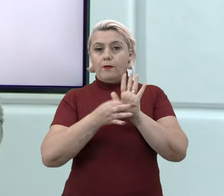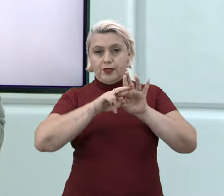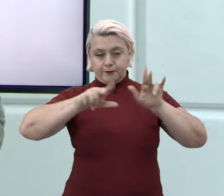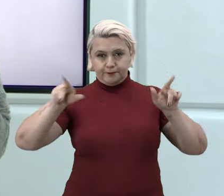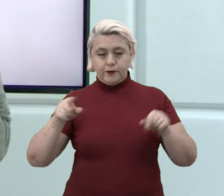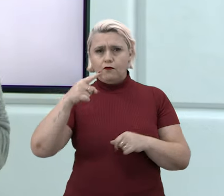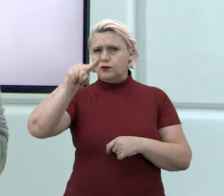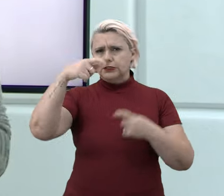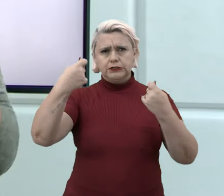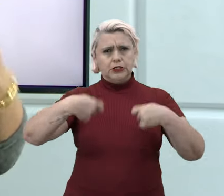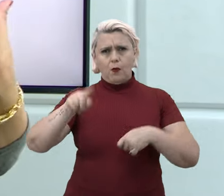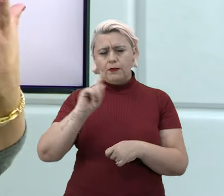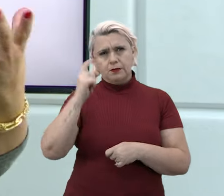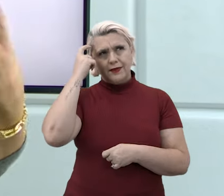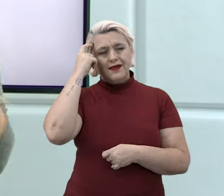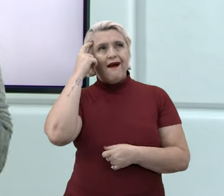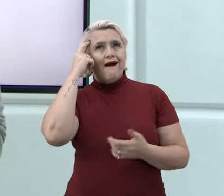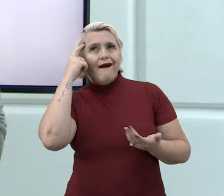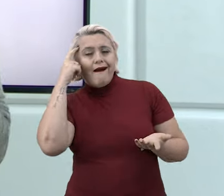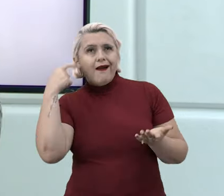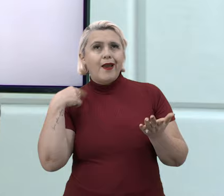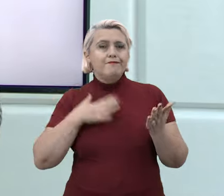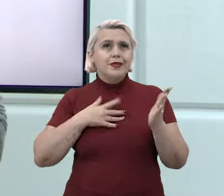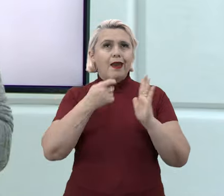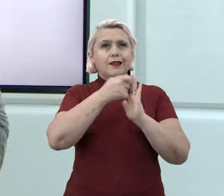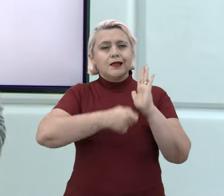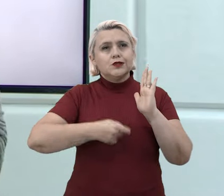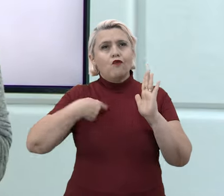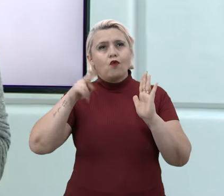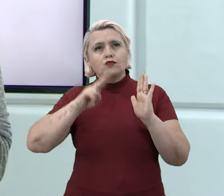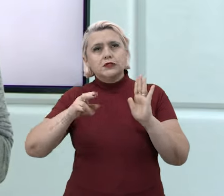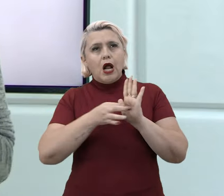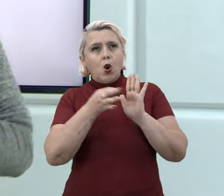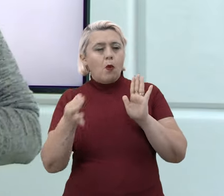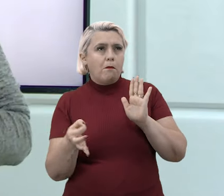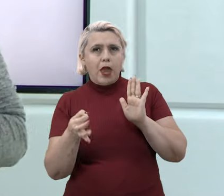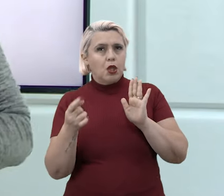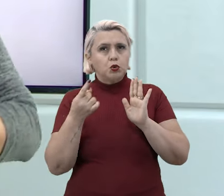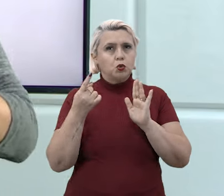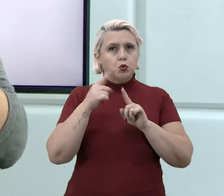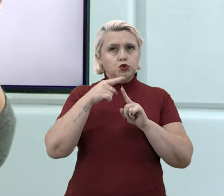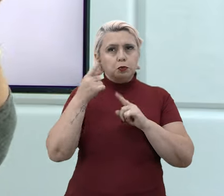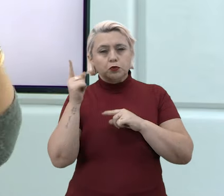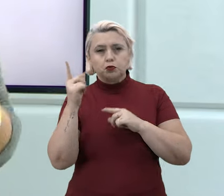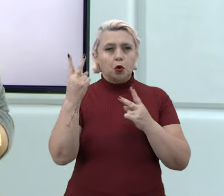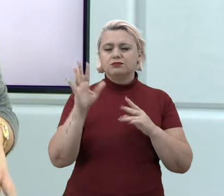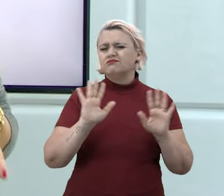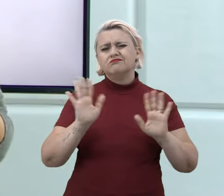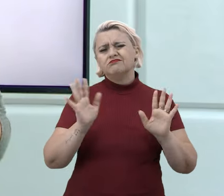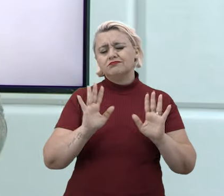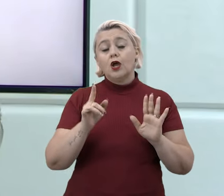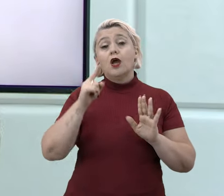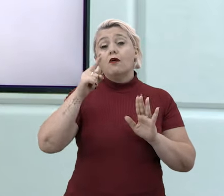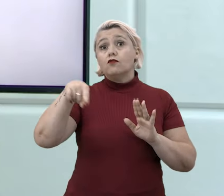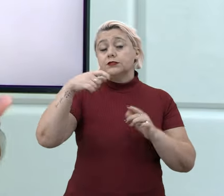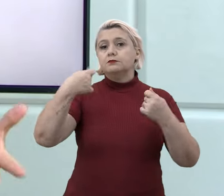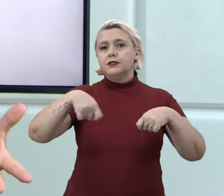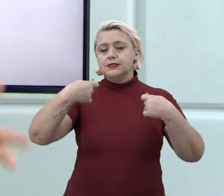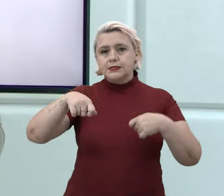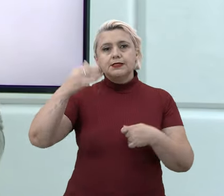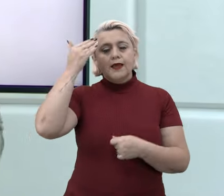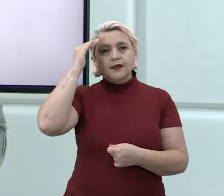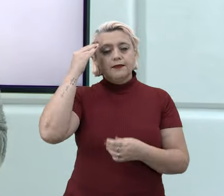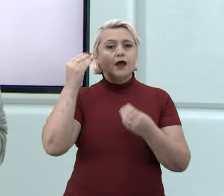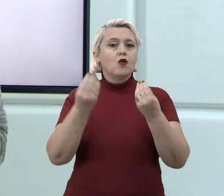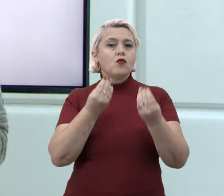de argumento. Você não precisa pensar, ai, na minha redação eu vou usar o argumento X, mas eu quero que você conheça e que você